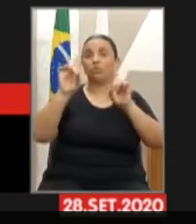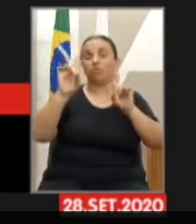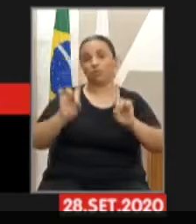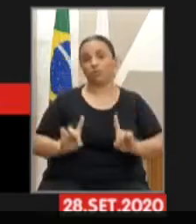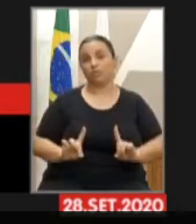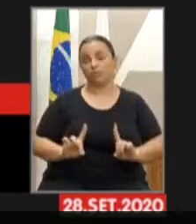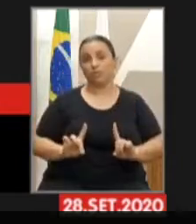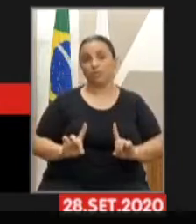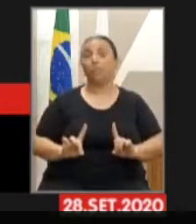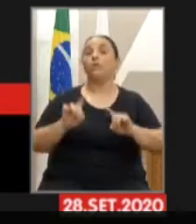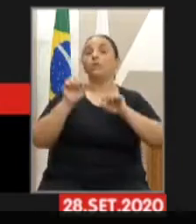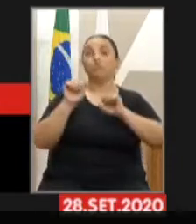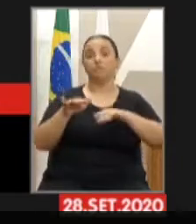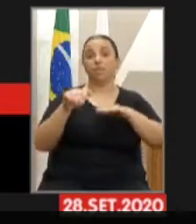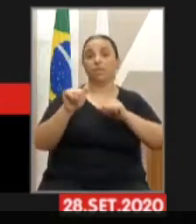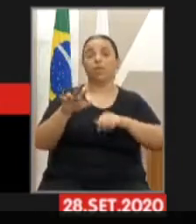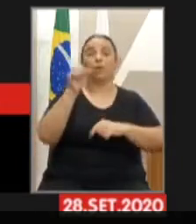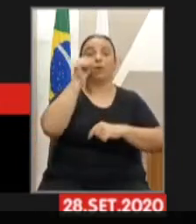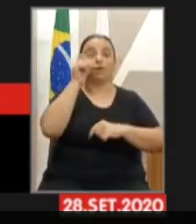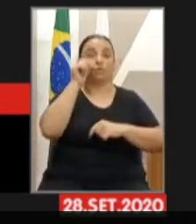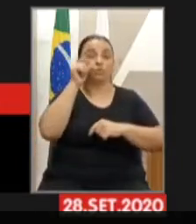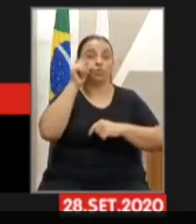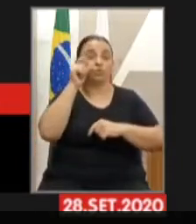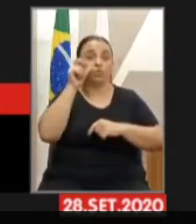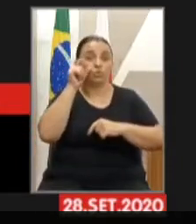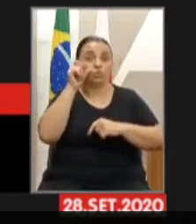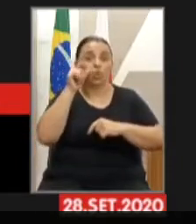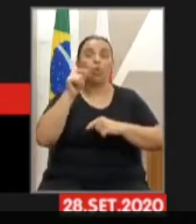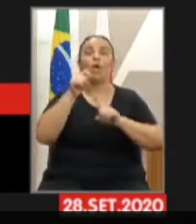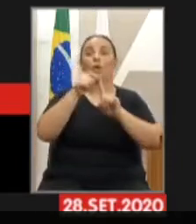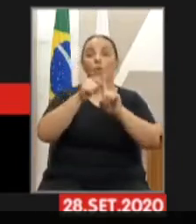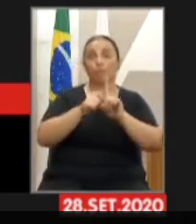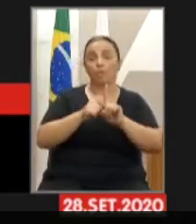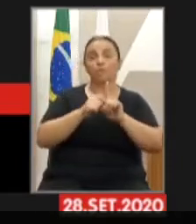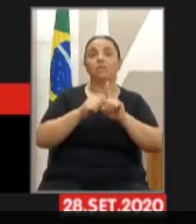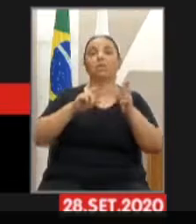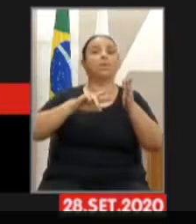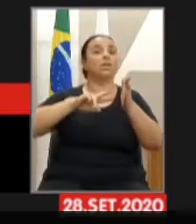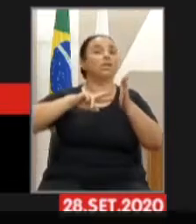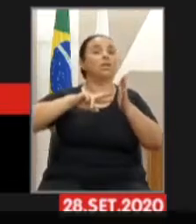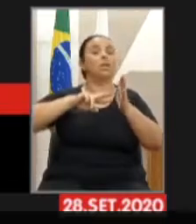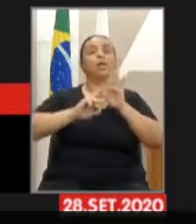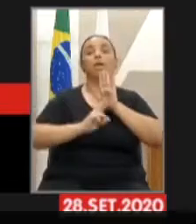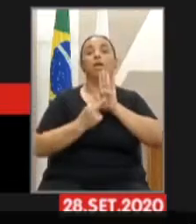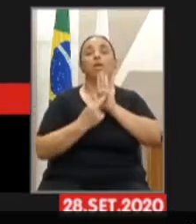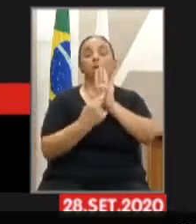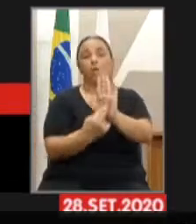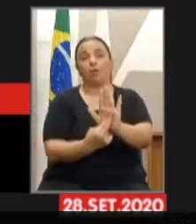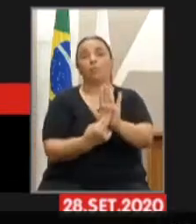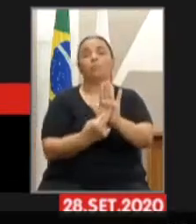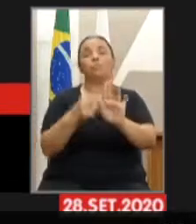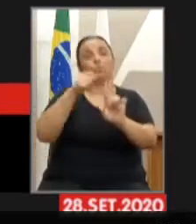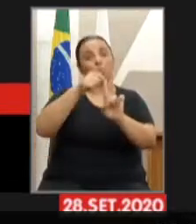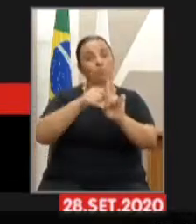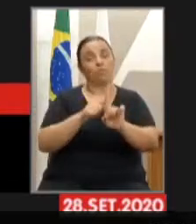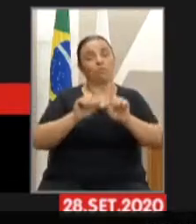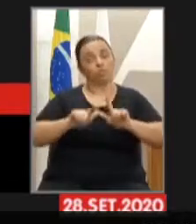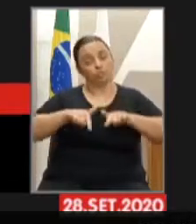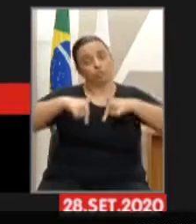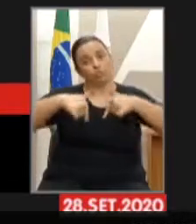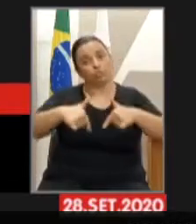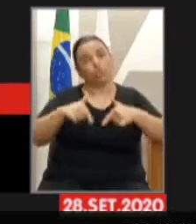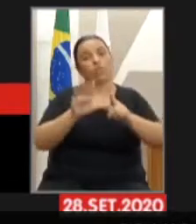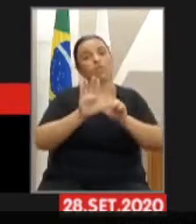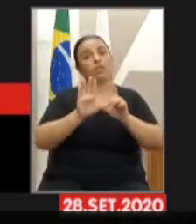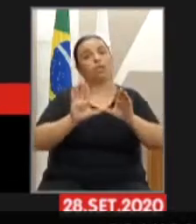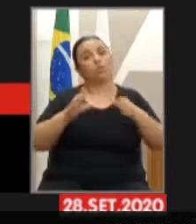comunidade surda. O mês de setembro marca a luta das pessoas com deficiência em suas diferenças e especificidades. no qual conhecemos como setembro